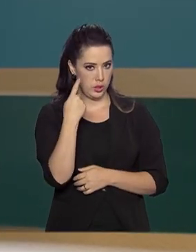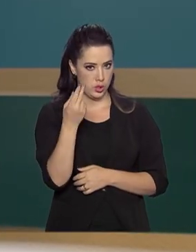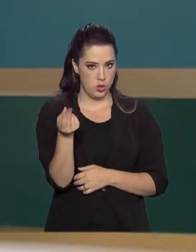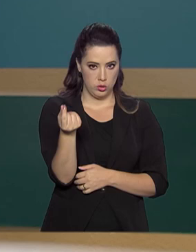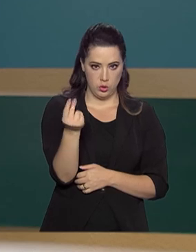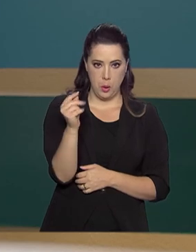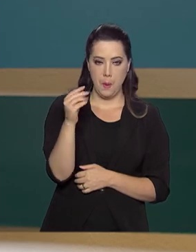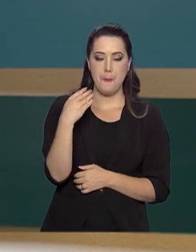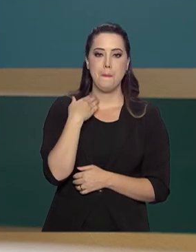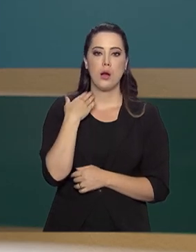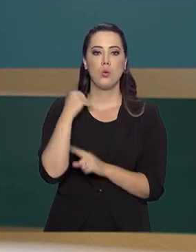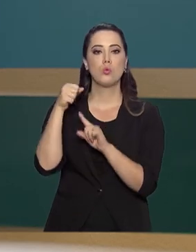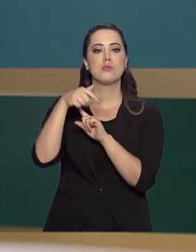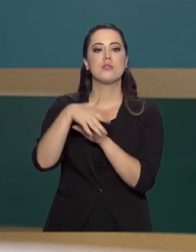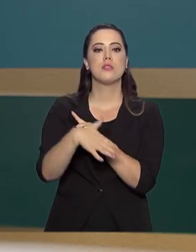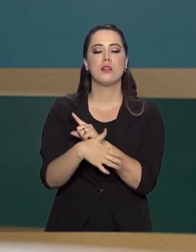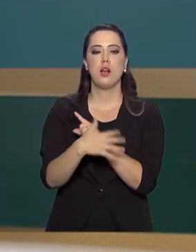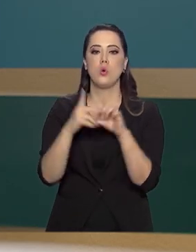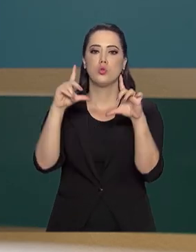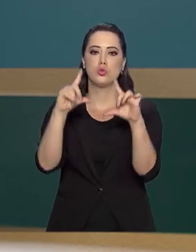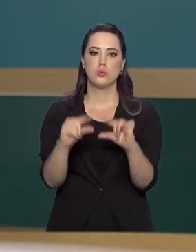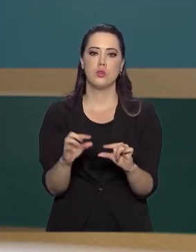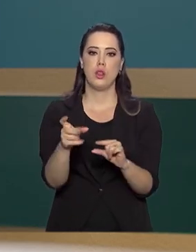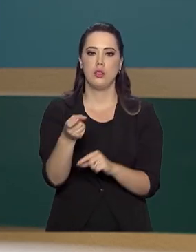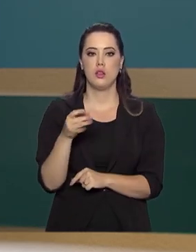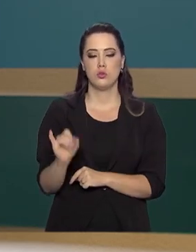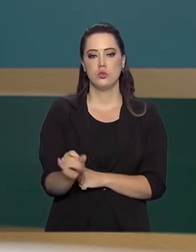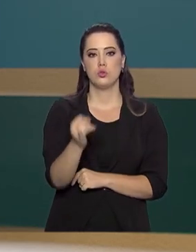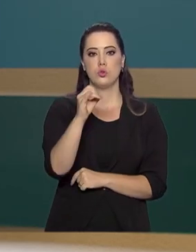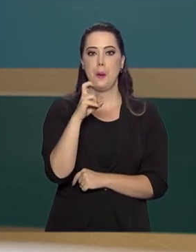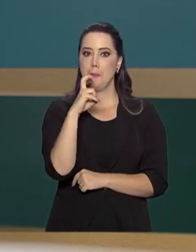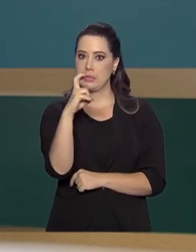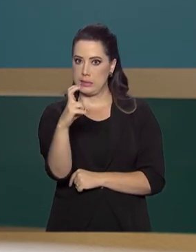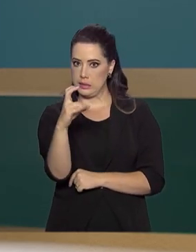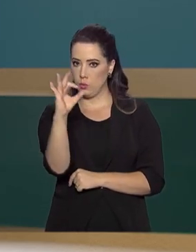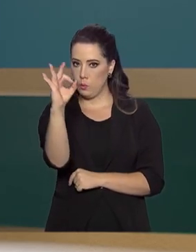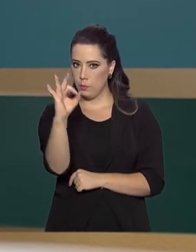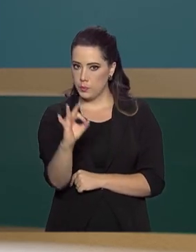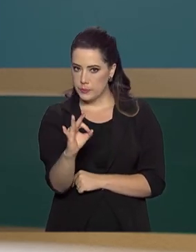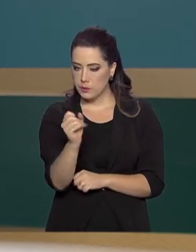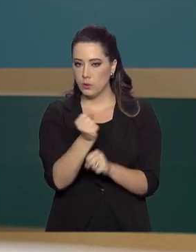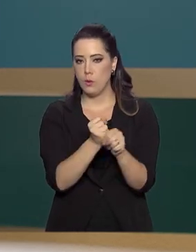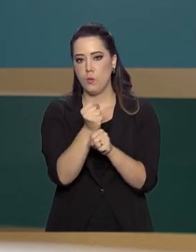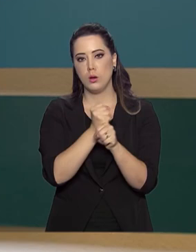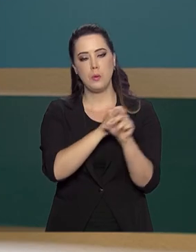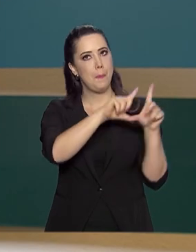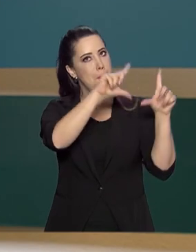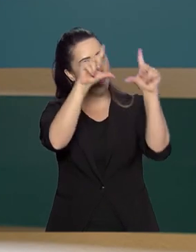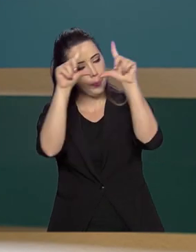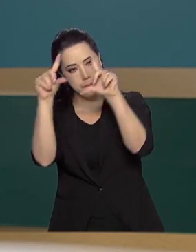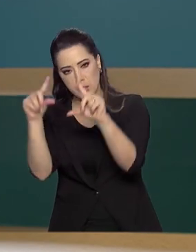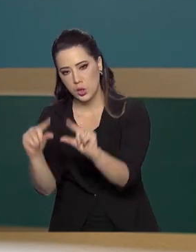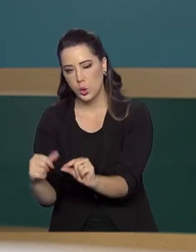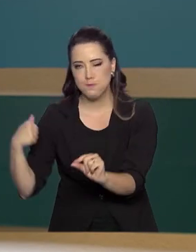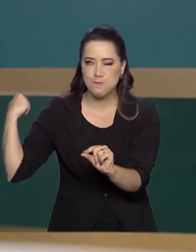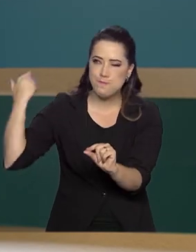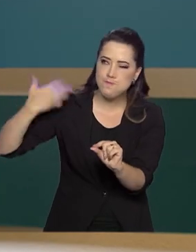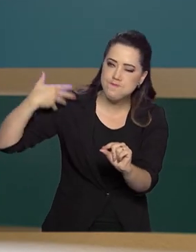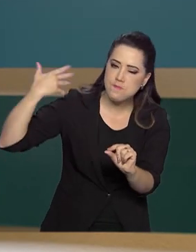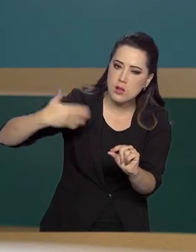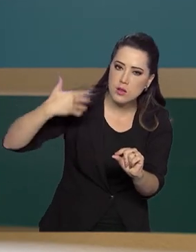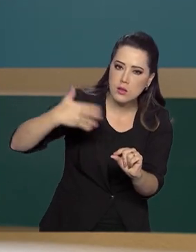Central decidiu reduzir a taxa básica de juros da economia para 5% ao ano. É o menor índice da série histórica.